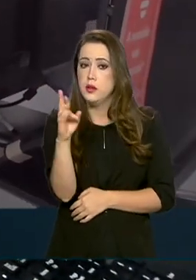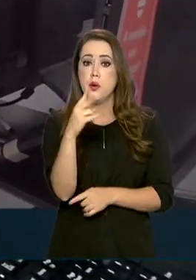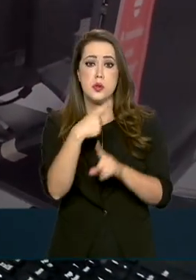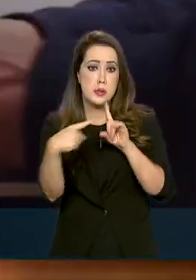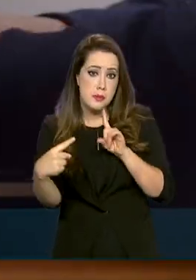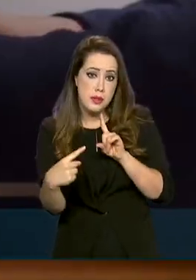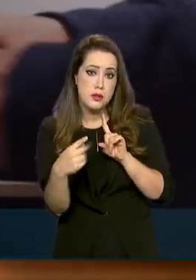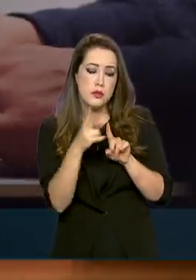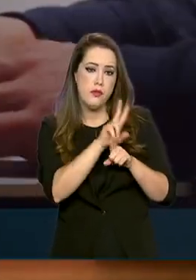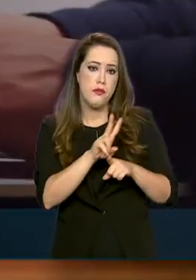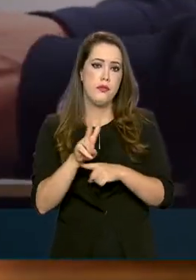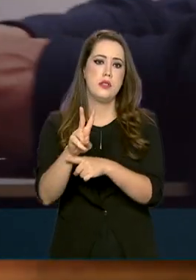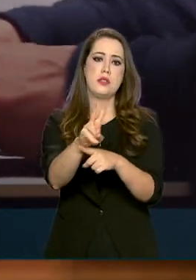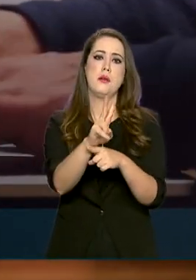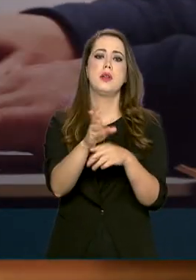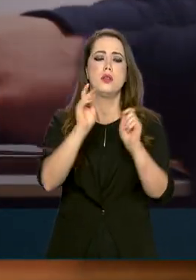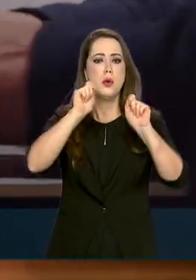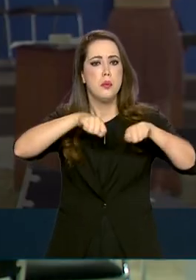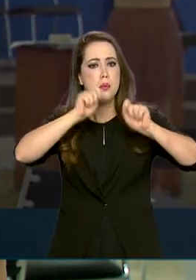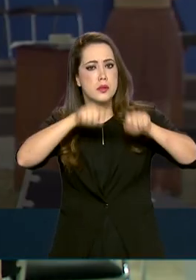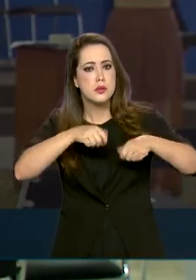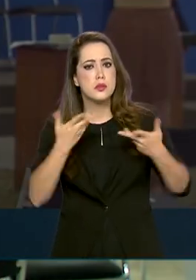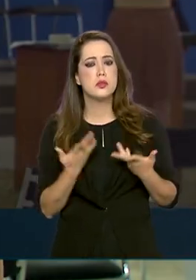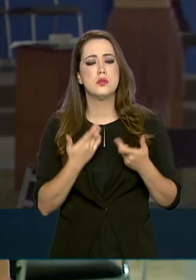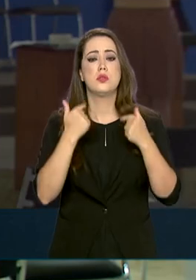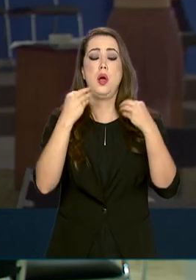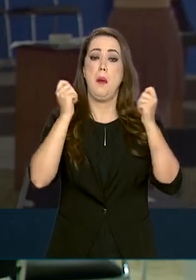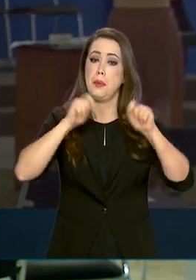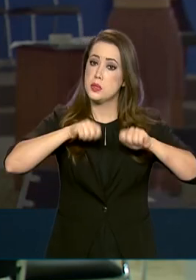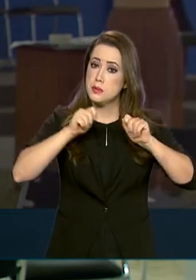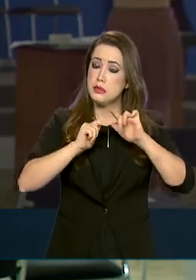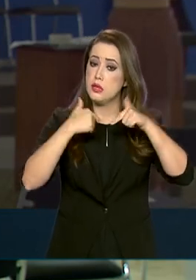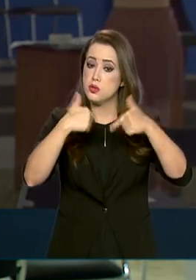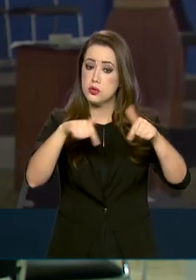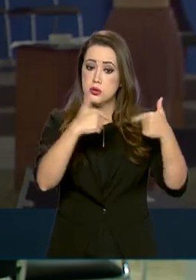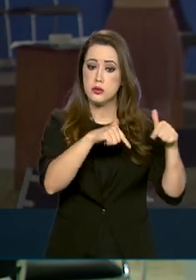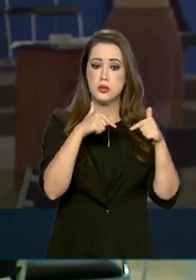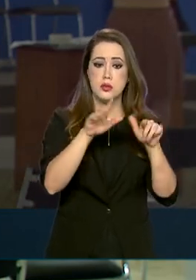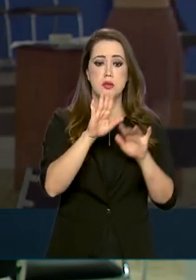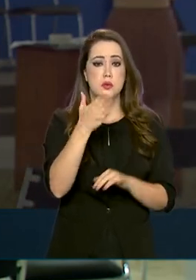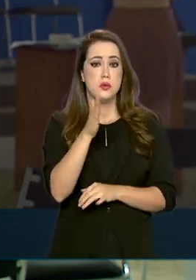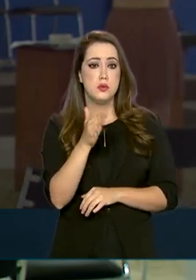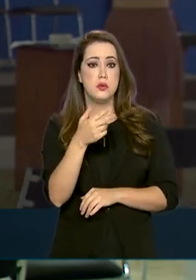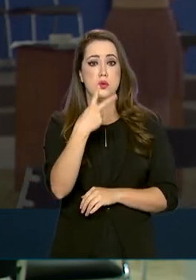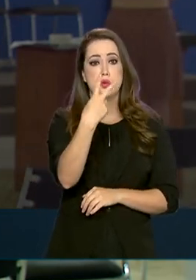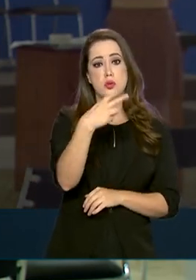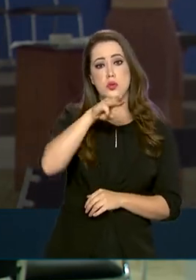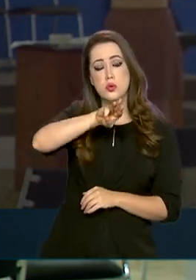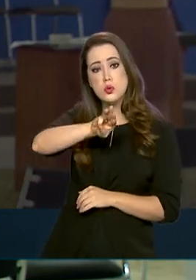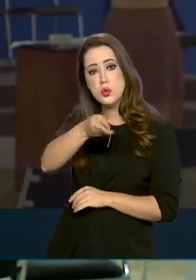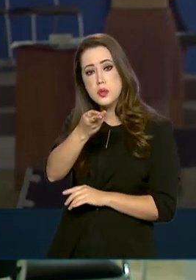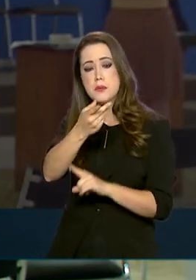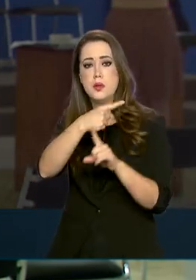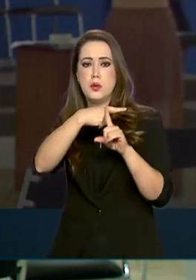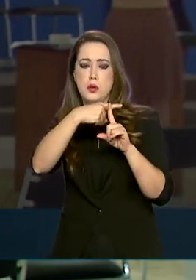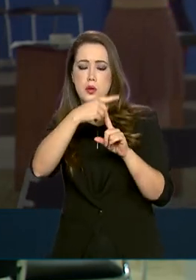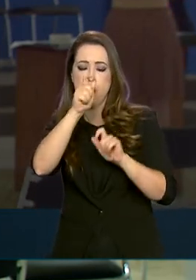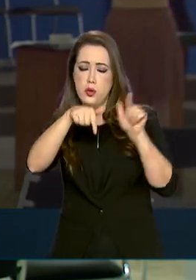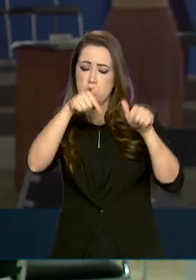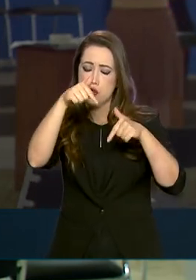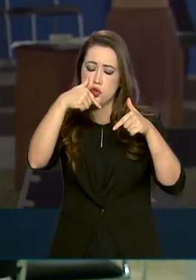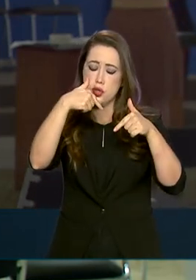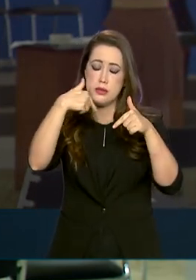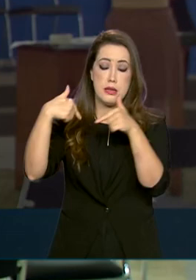e meio de financiamentos que garantiram aí o emprego de cerca de 2 milhões de trabalhadores.